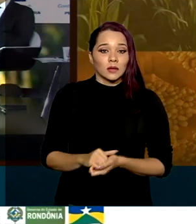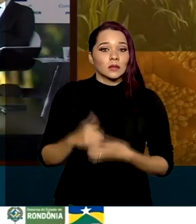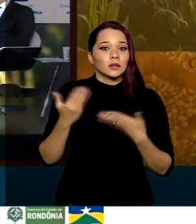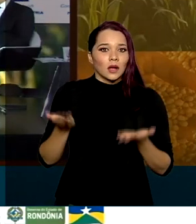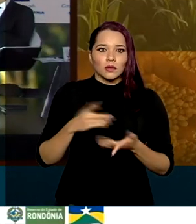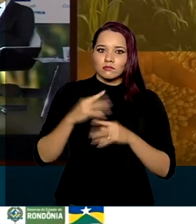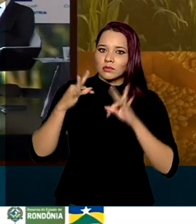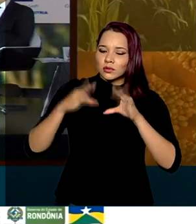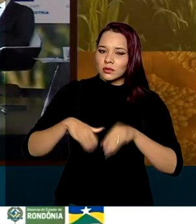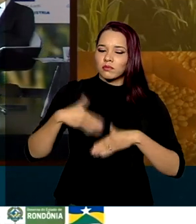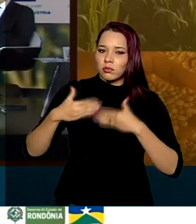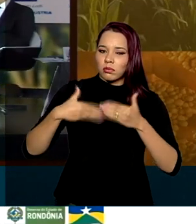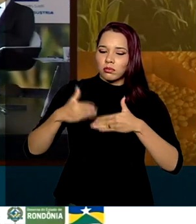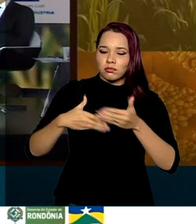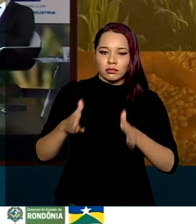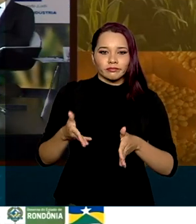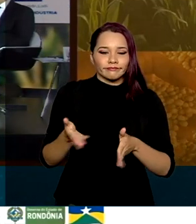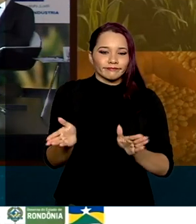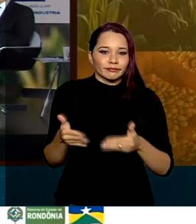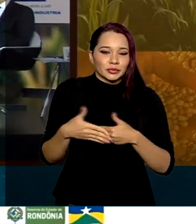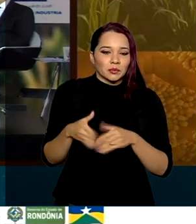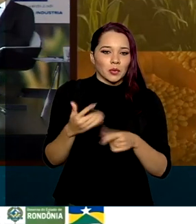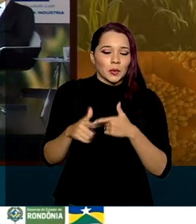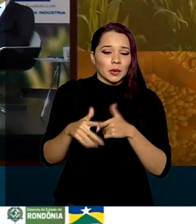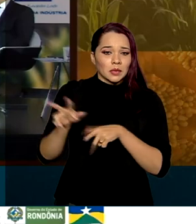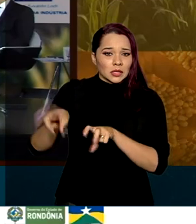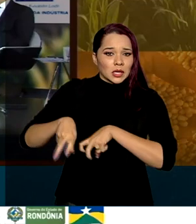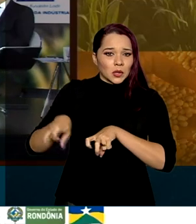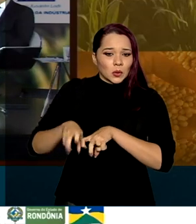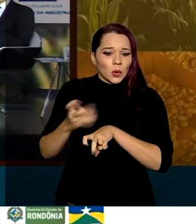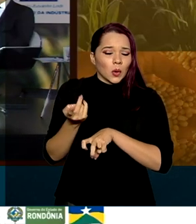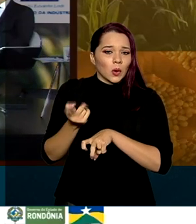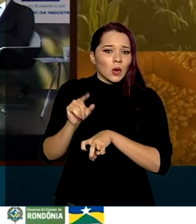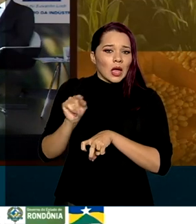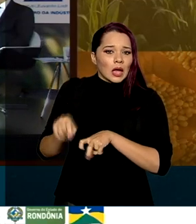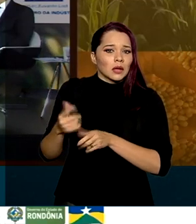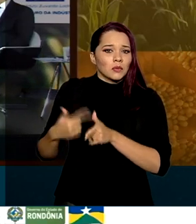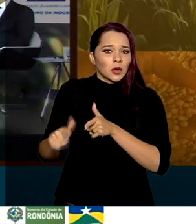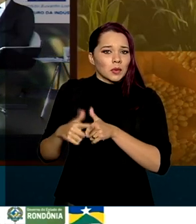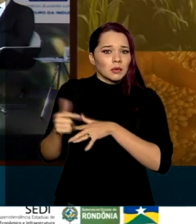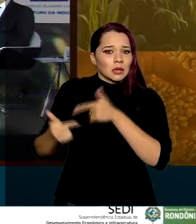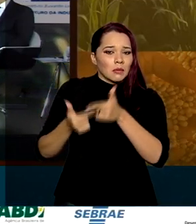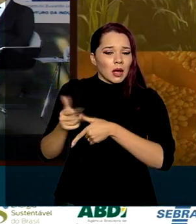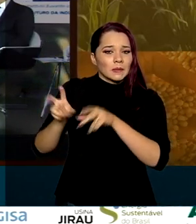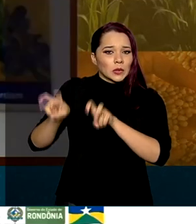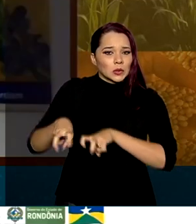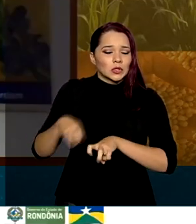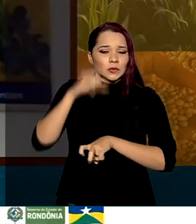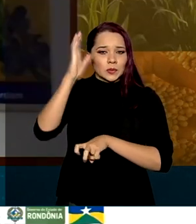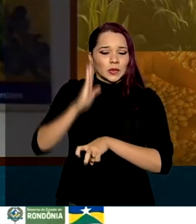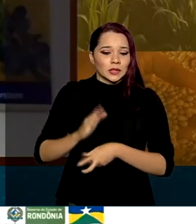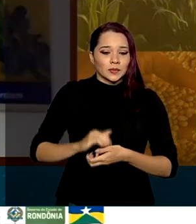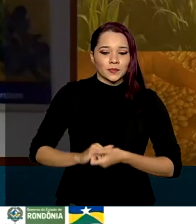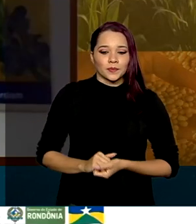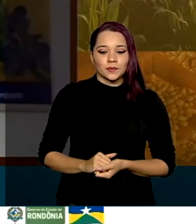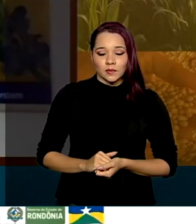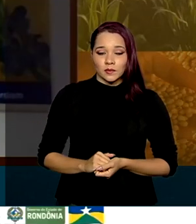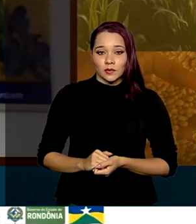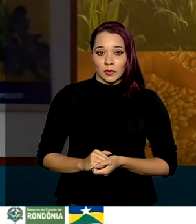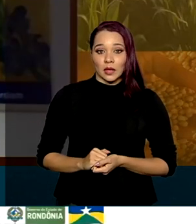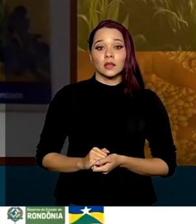cadeia toda vai se fechando, porque, na verdade, esse agricultor vai ficando na margem da atividade produtiva do país. O passo